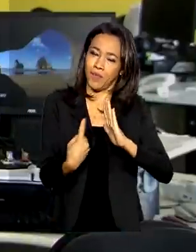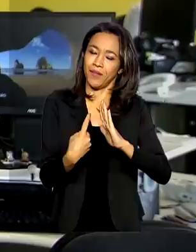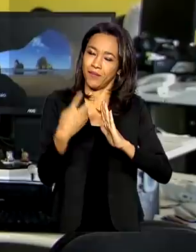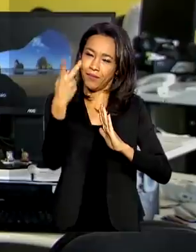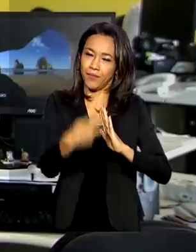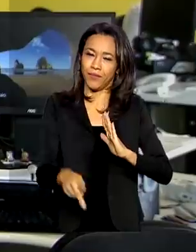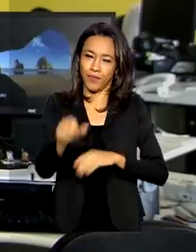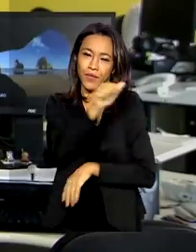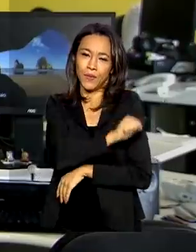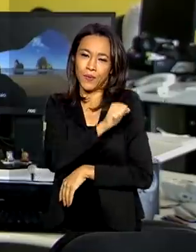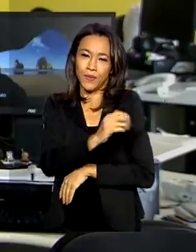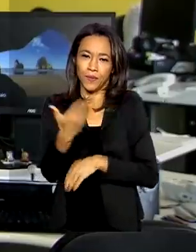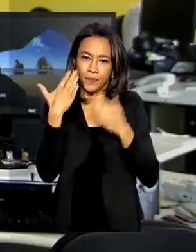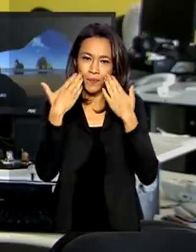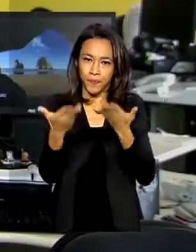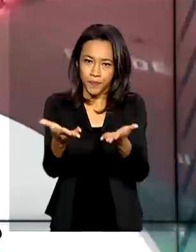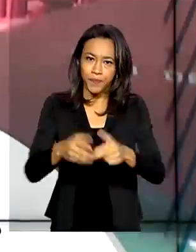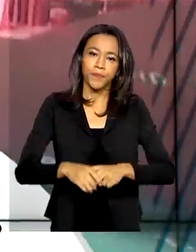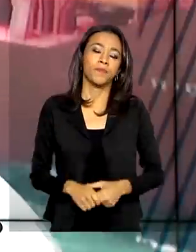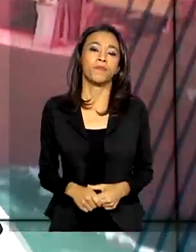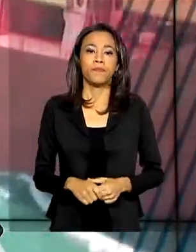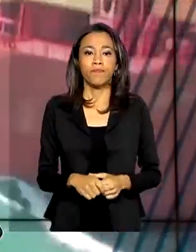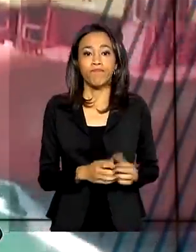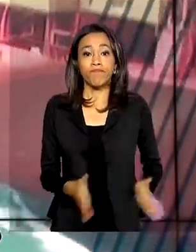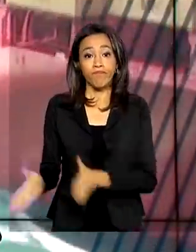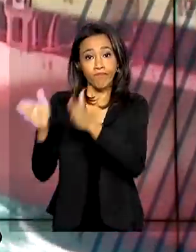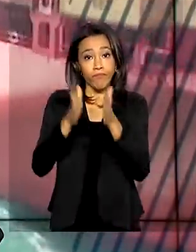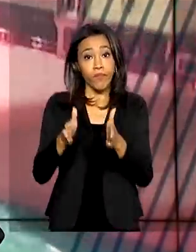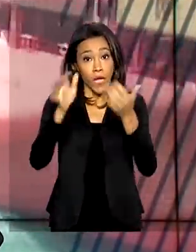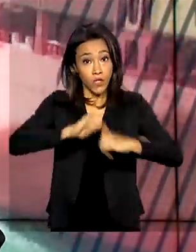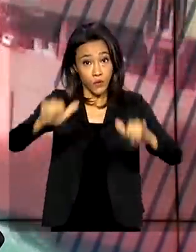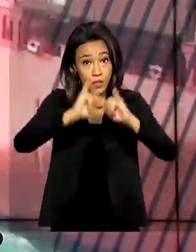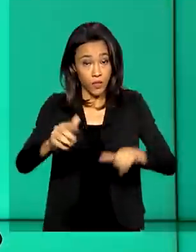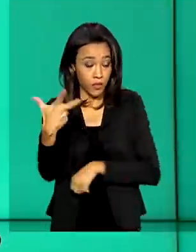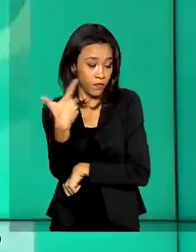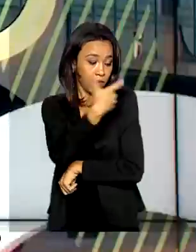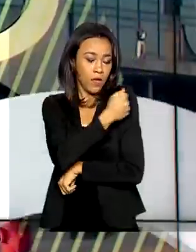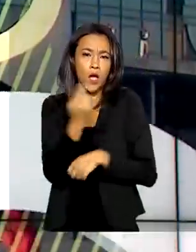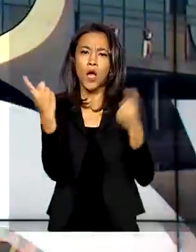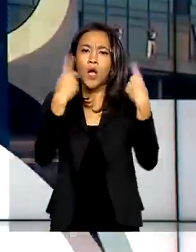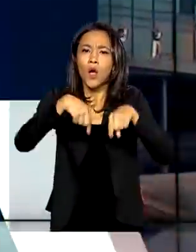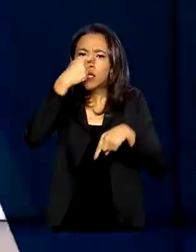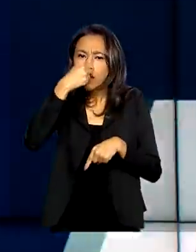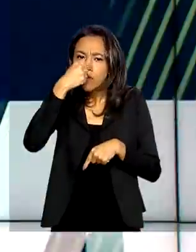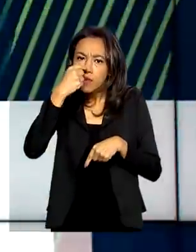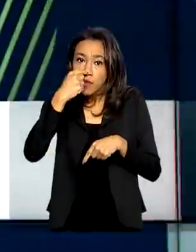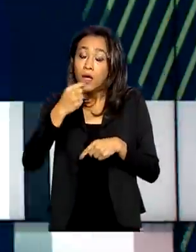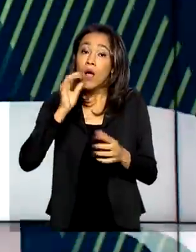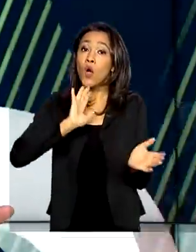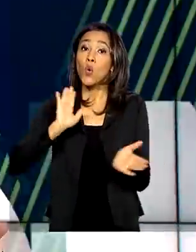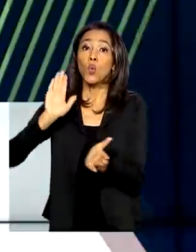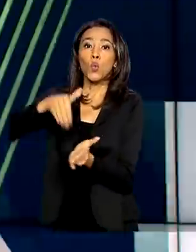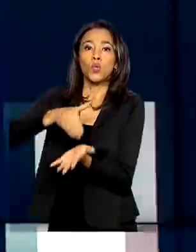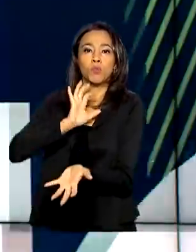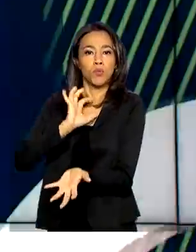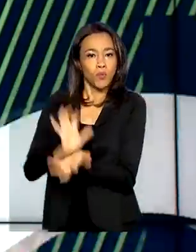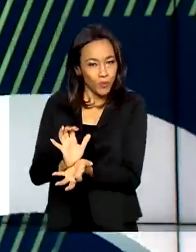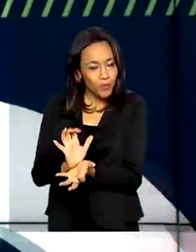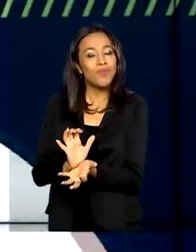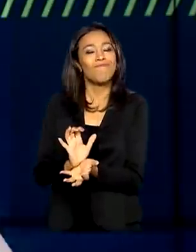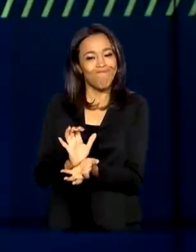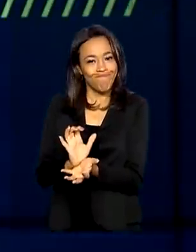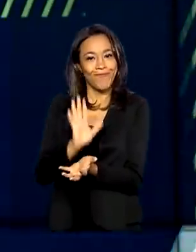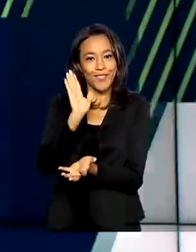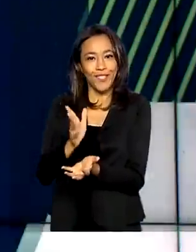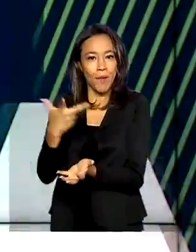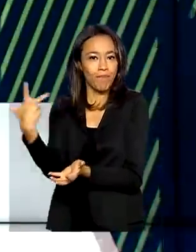Maurício de Almeida para o governo agora. A campanha de vacinação contra a gripe segue na última etapa e mais um grupo começa